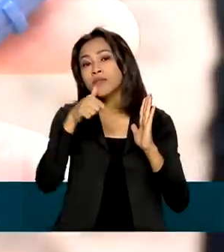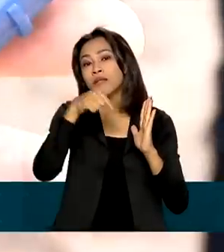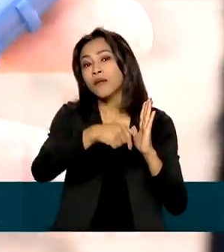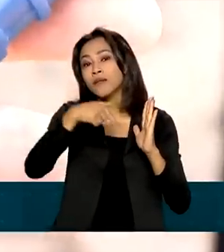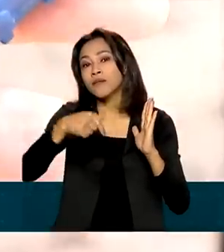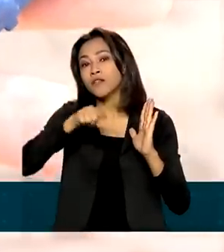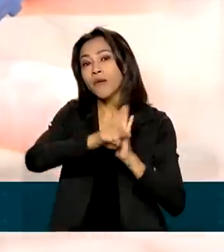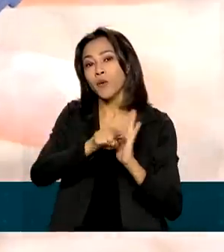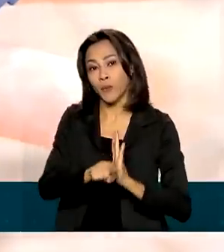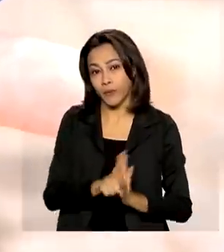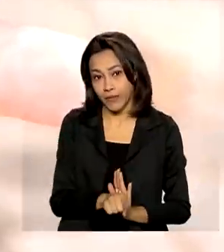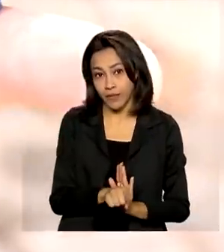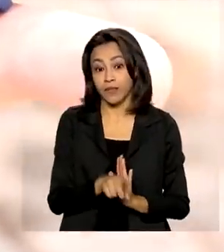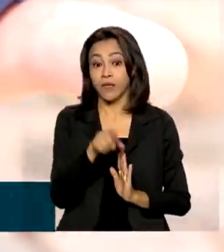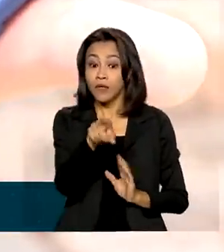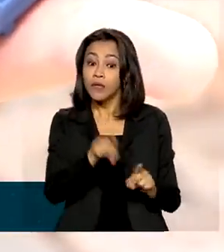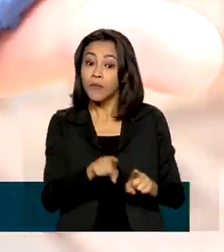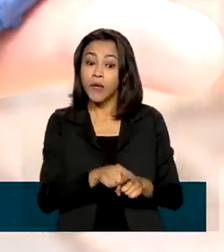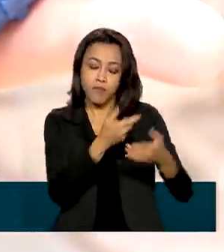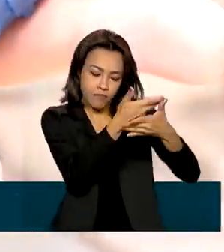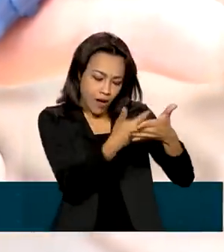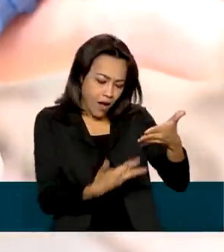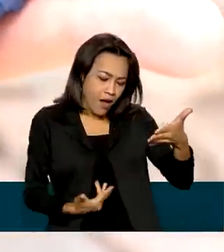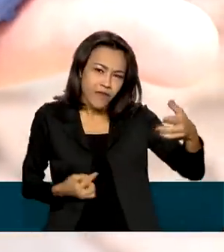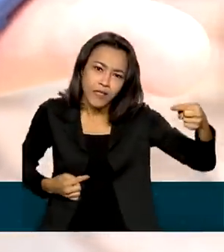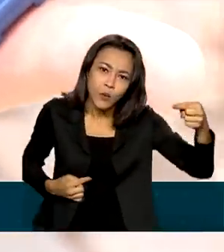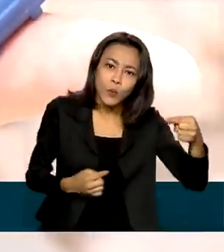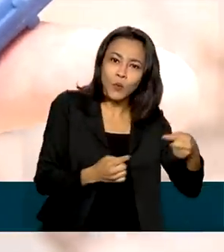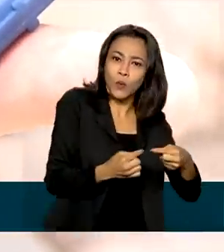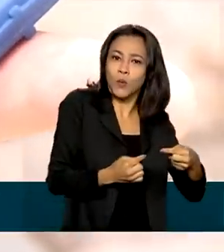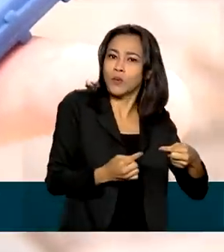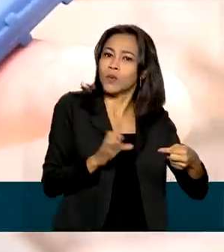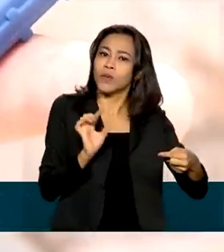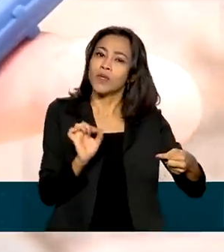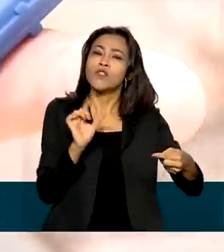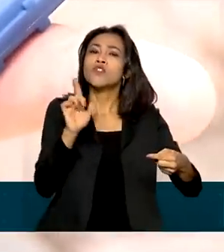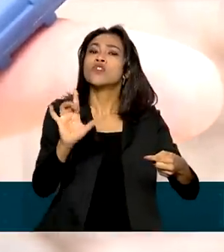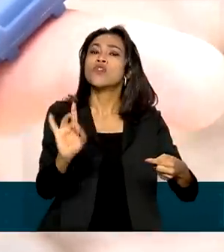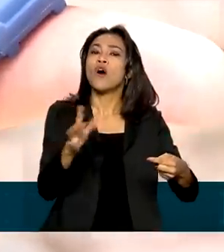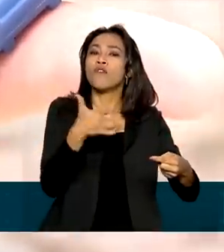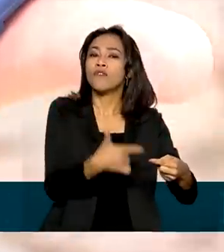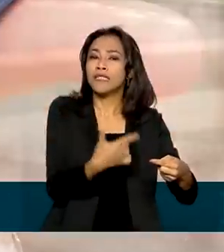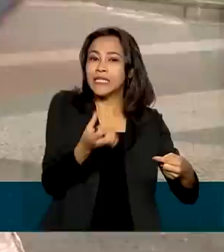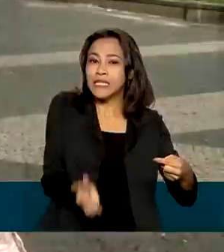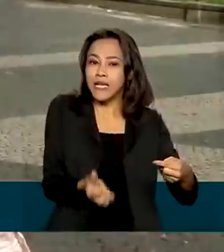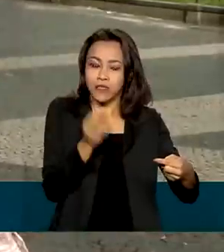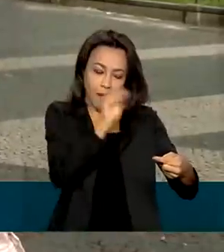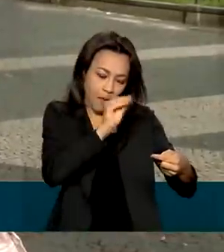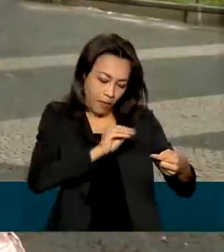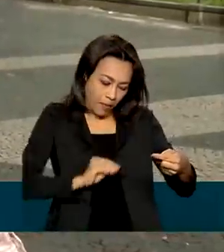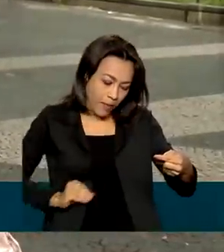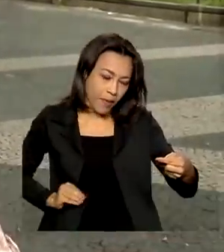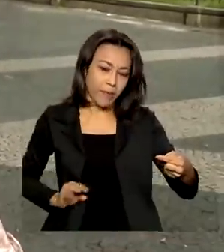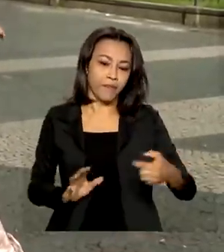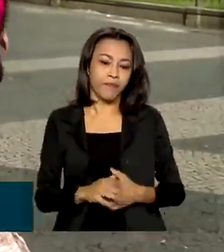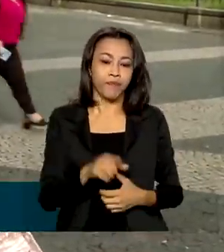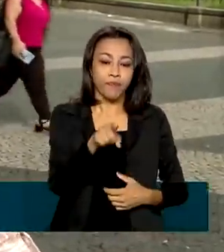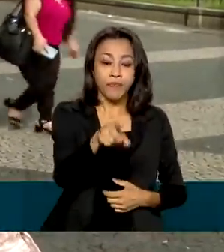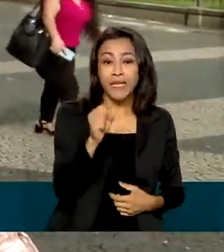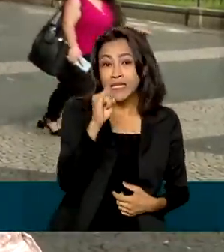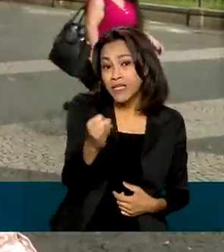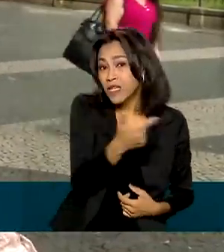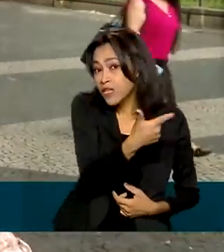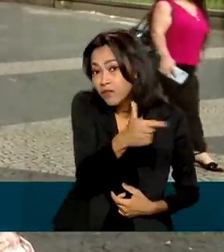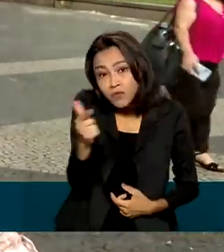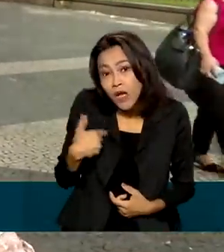outros domicílios, o questionário vai ser mais curto, com apenas 26. Se nós não temos consciência de